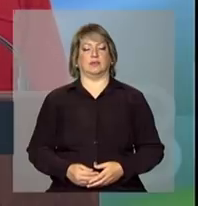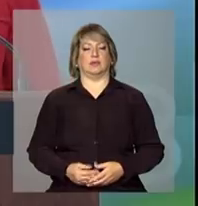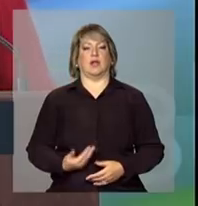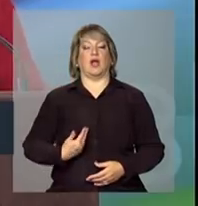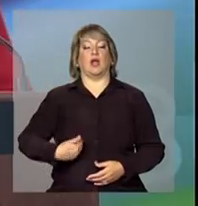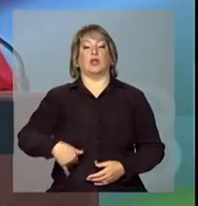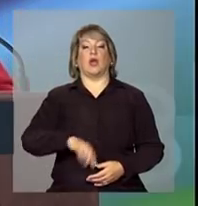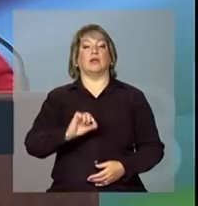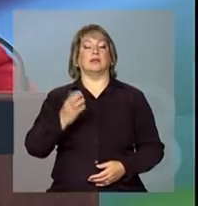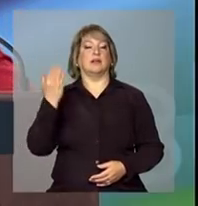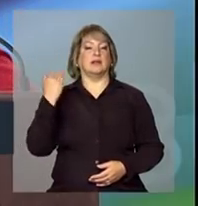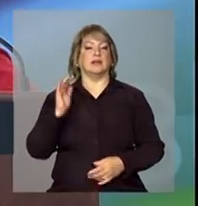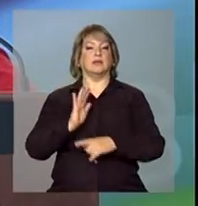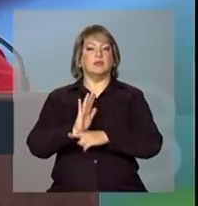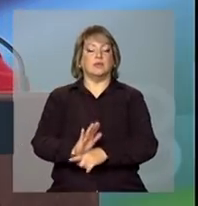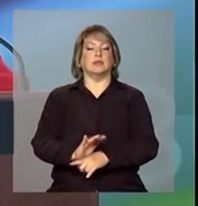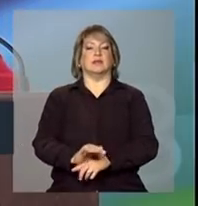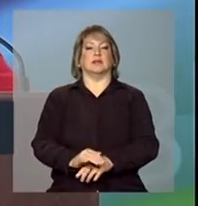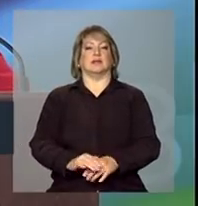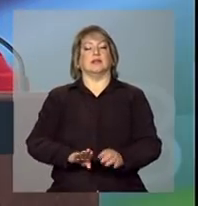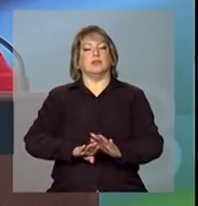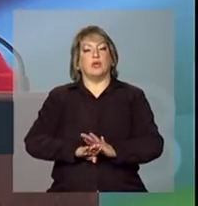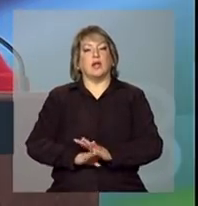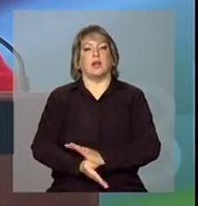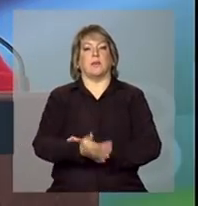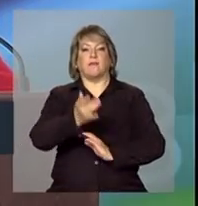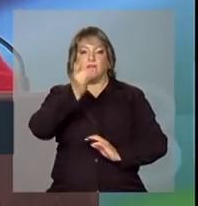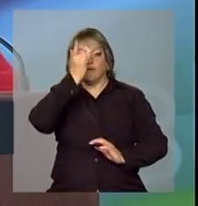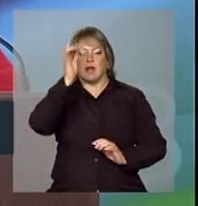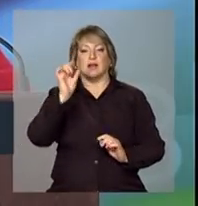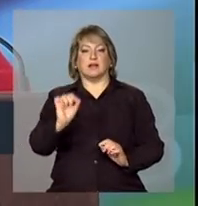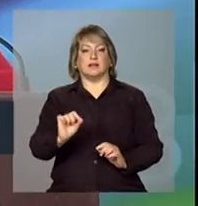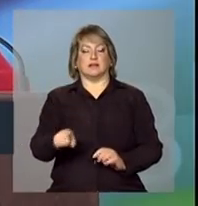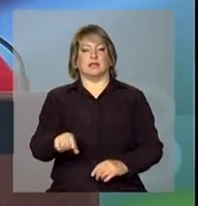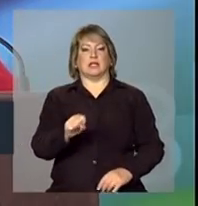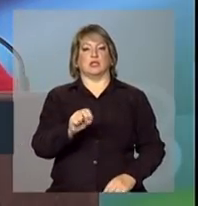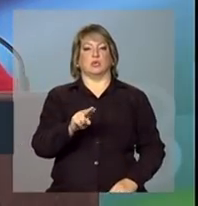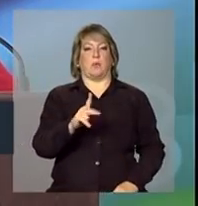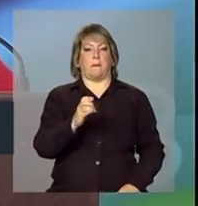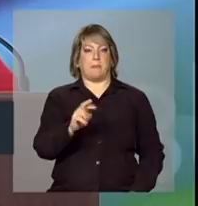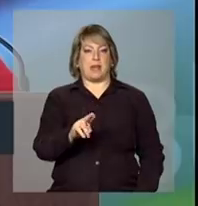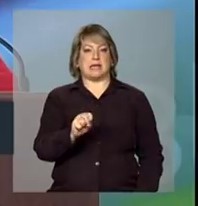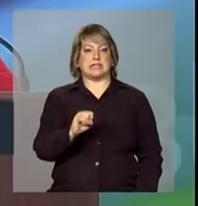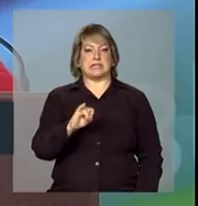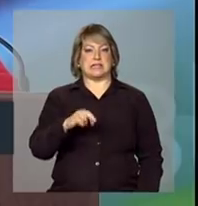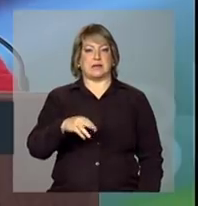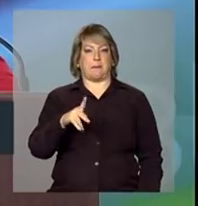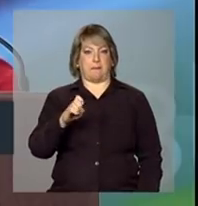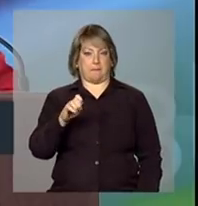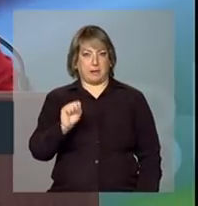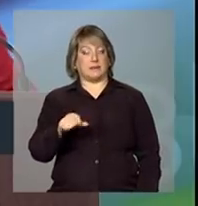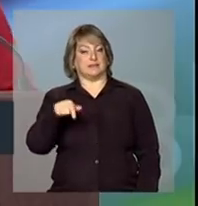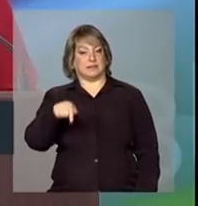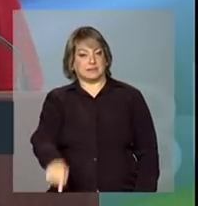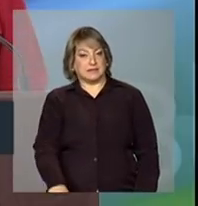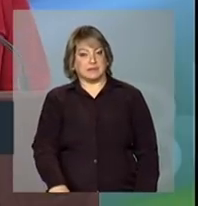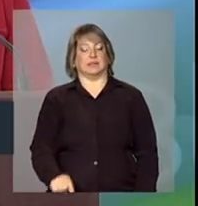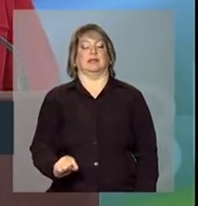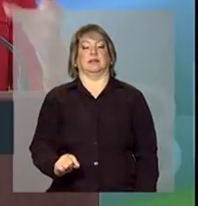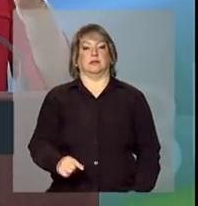simplificamos e tornamos o super simples um instrumento de expansão